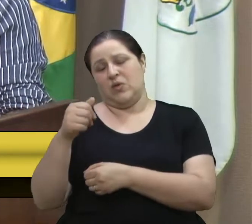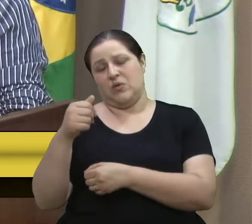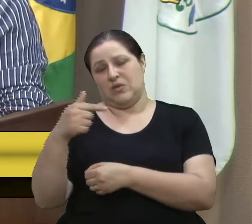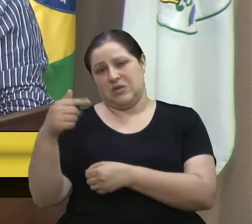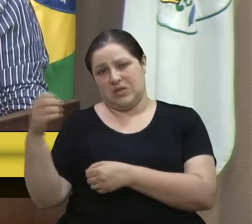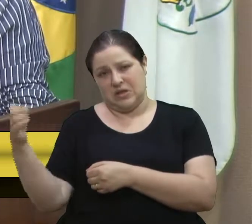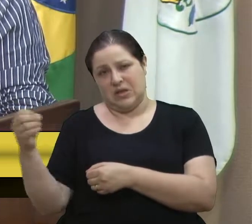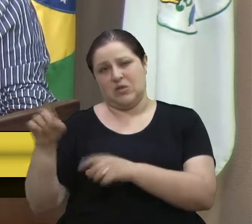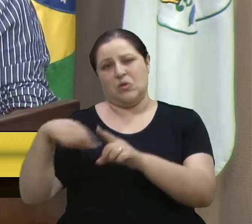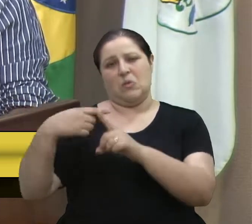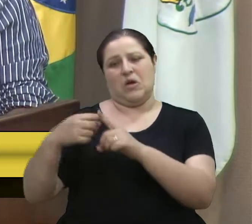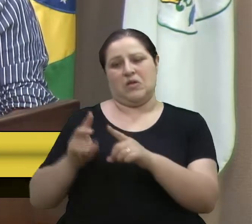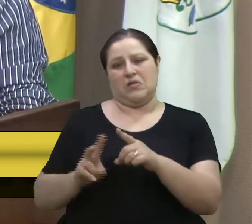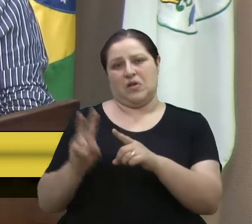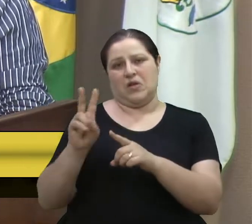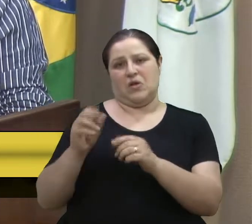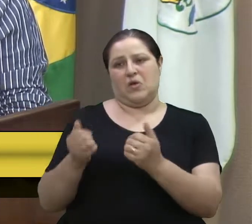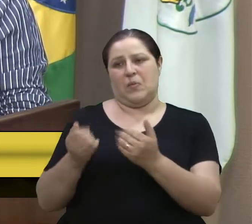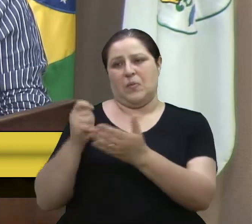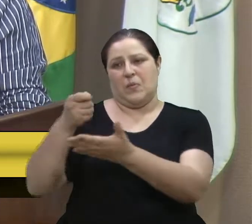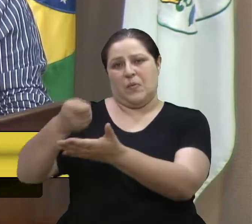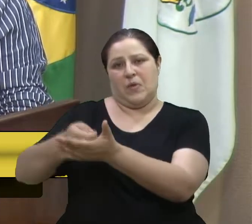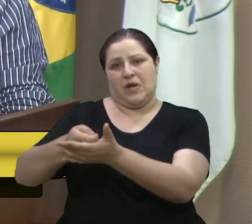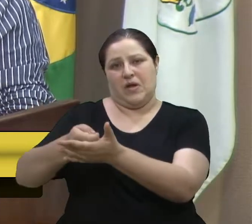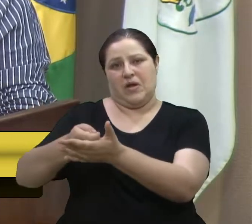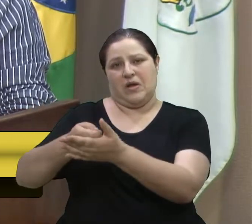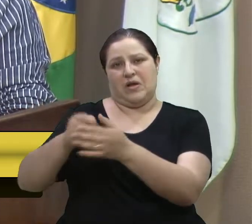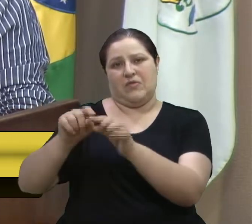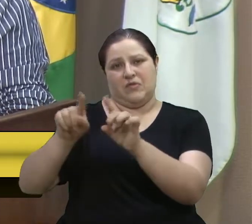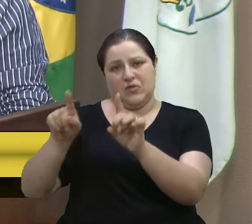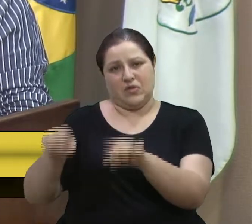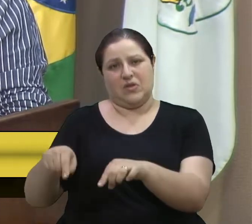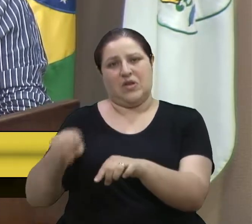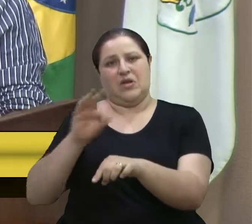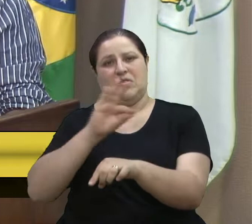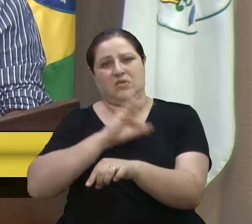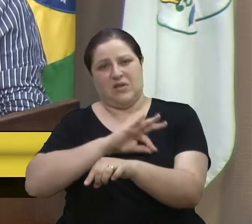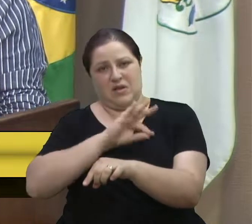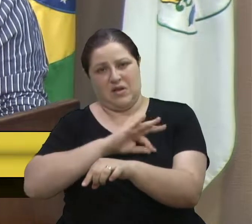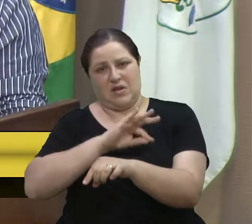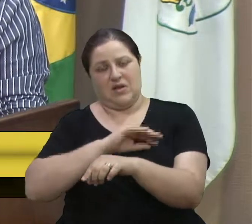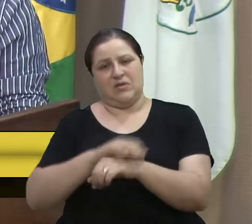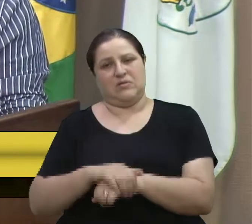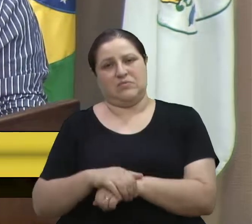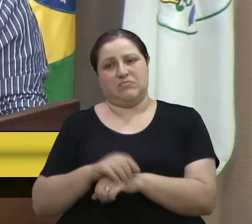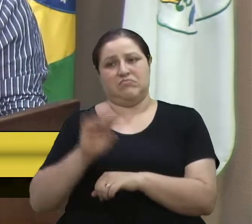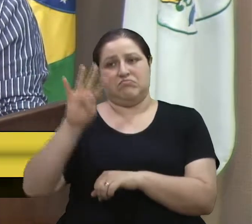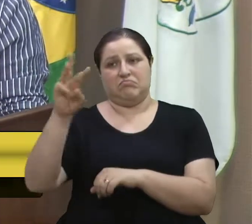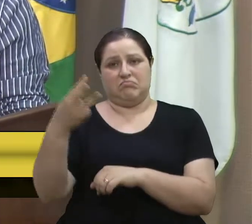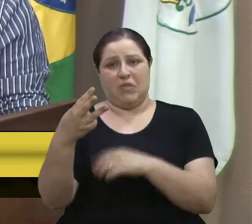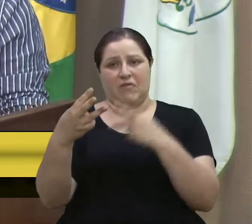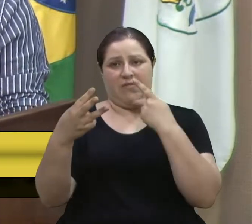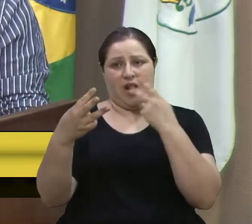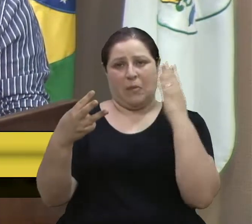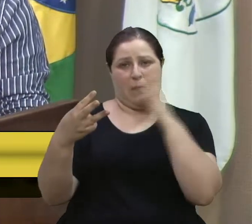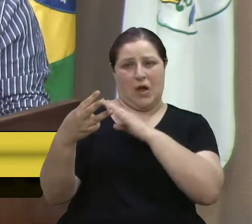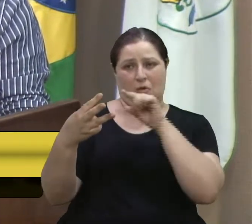do que os servidores atendem mal da Vizade. Ninguém está falando que ela não paga salário. Não é nada disso.